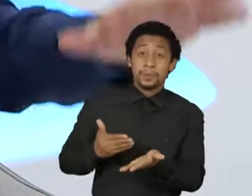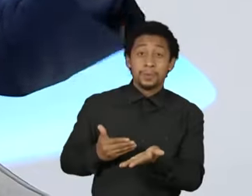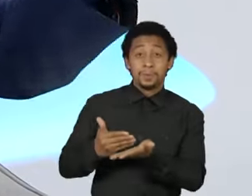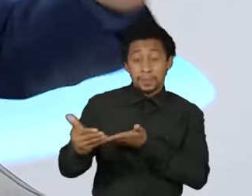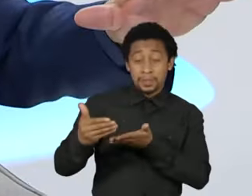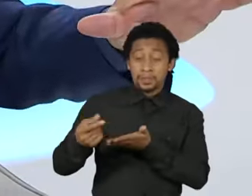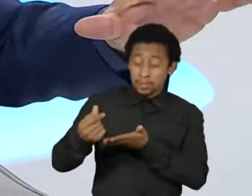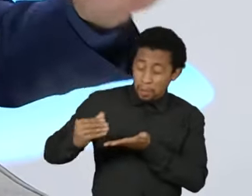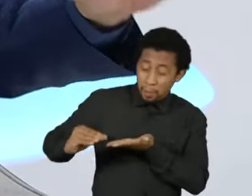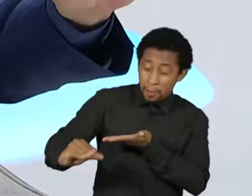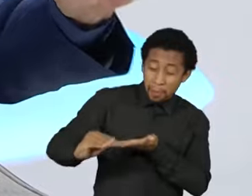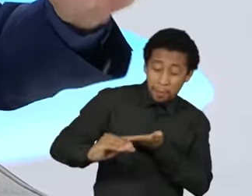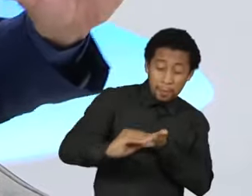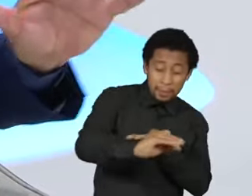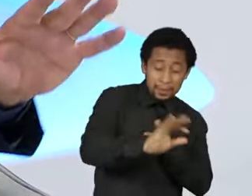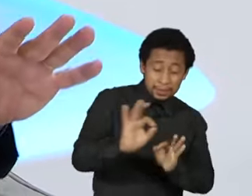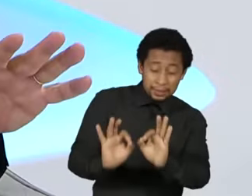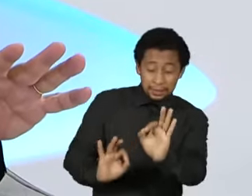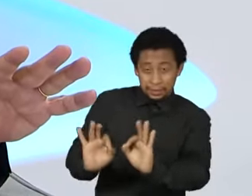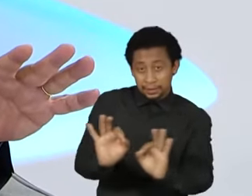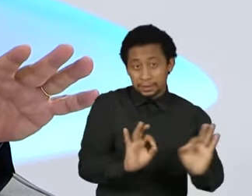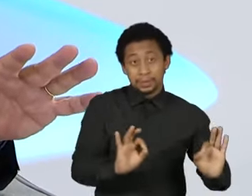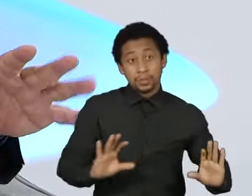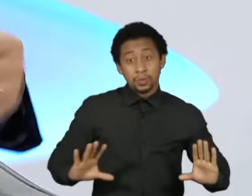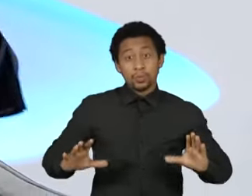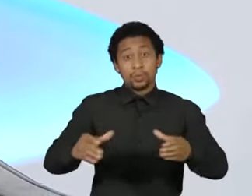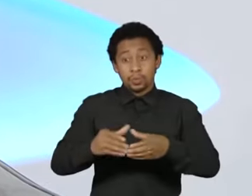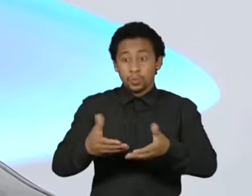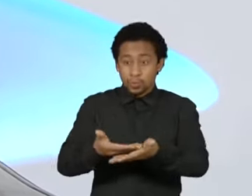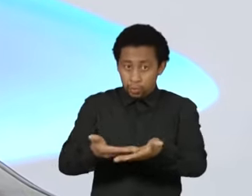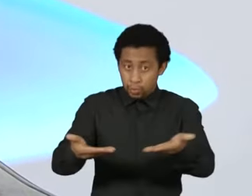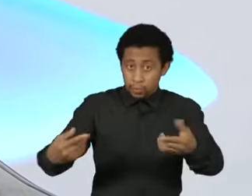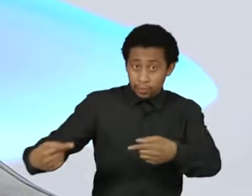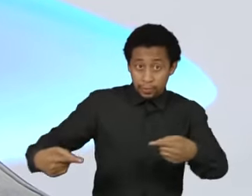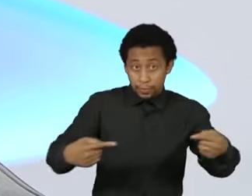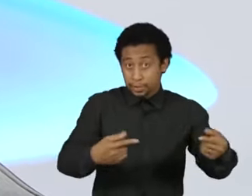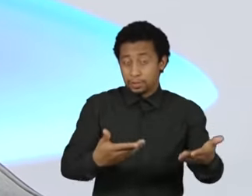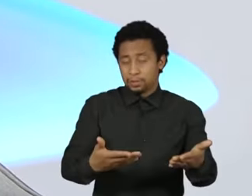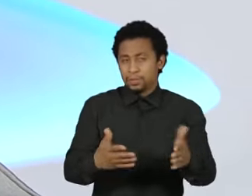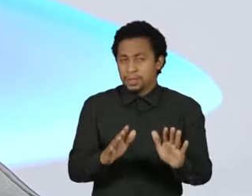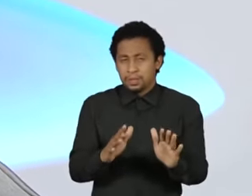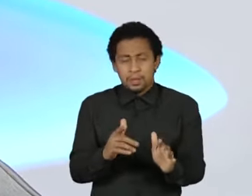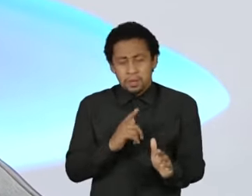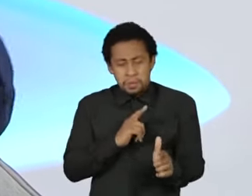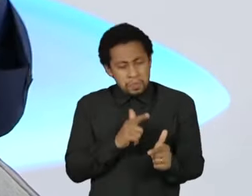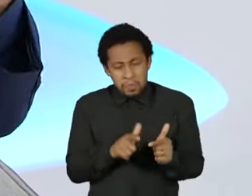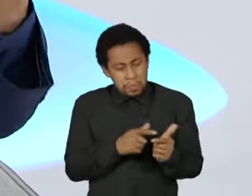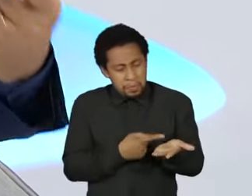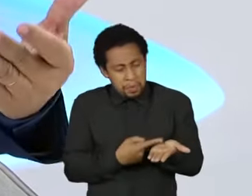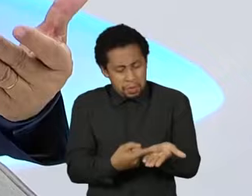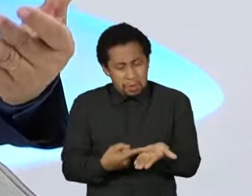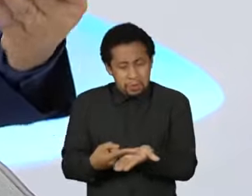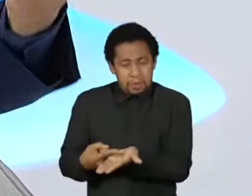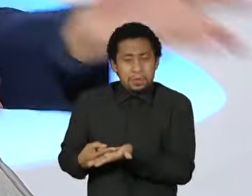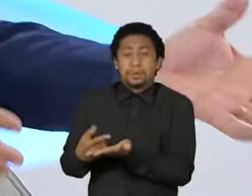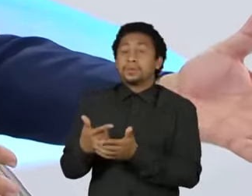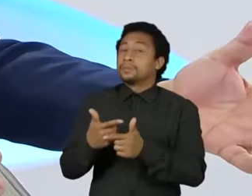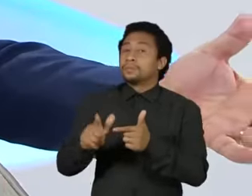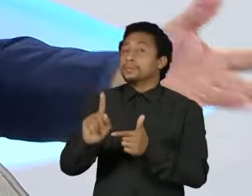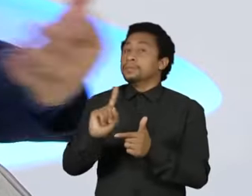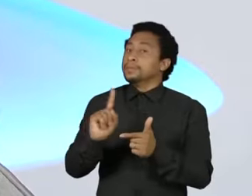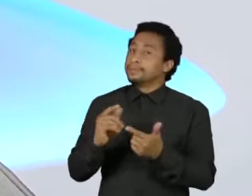político, negociando com as forças políticas e eu não vejo problema negociar com as forças políticas, eu não vejo problema